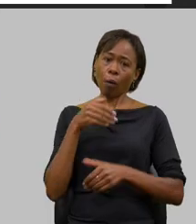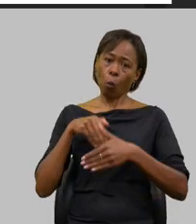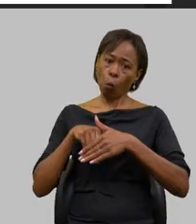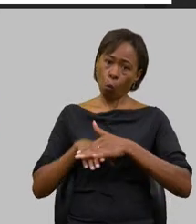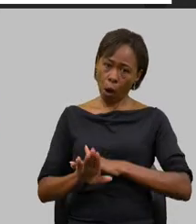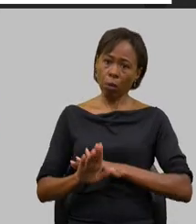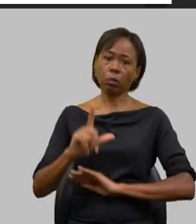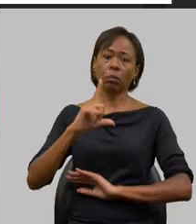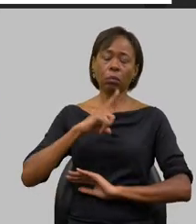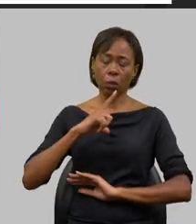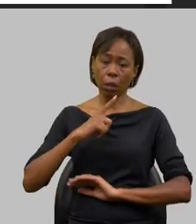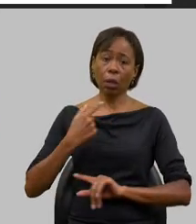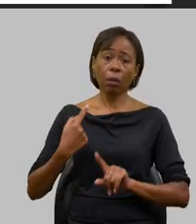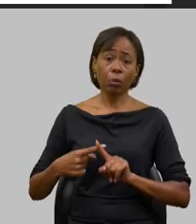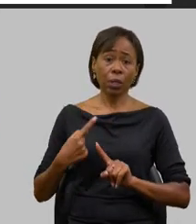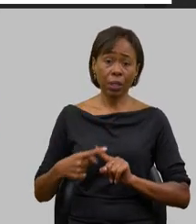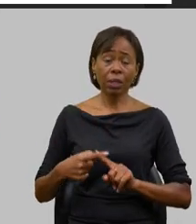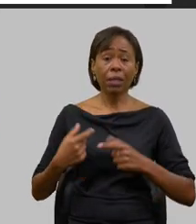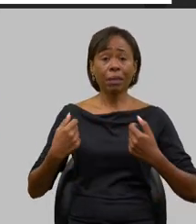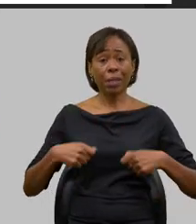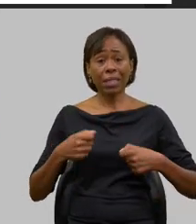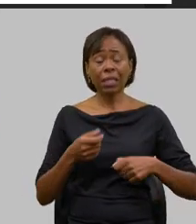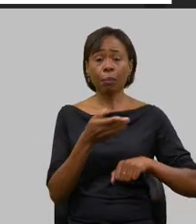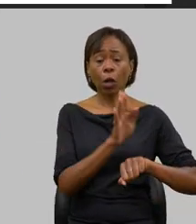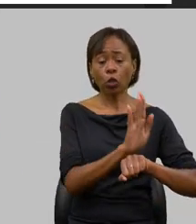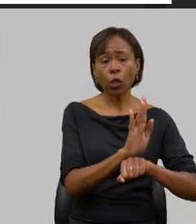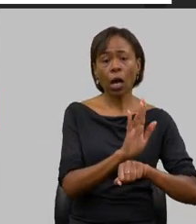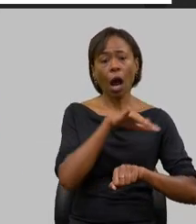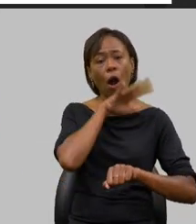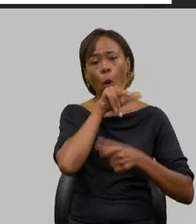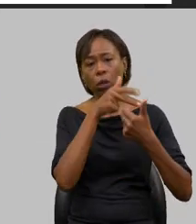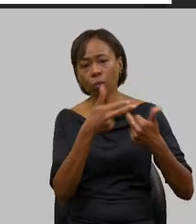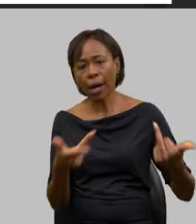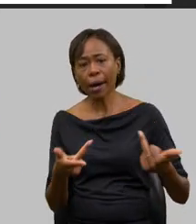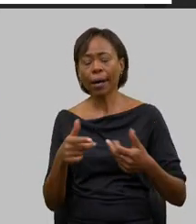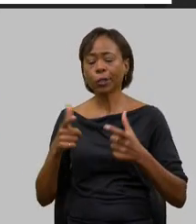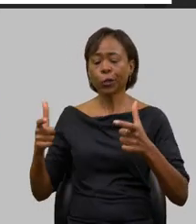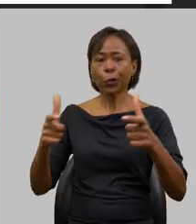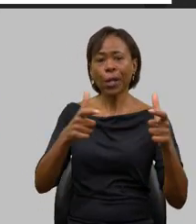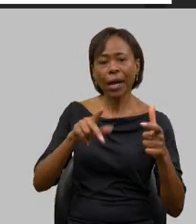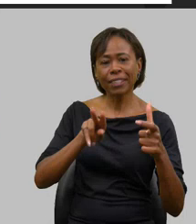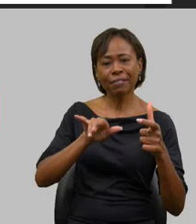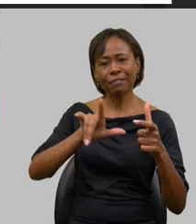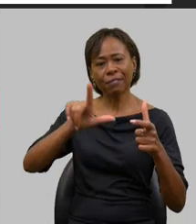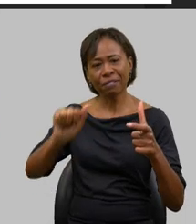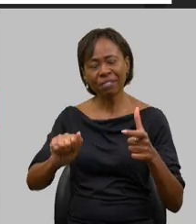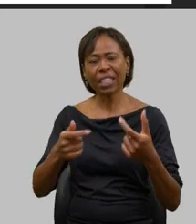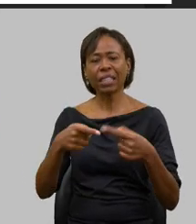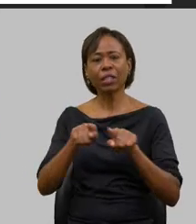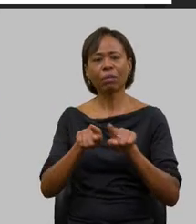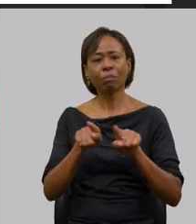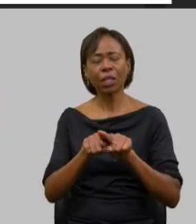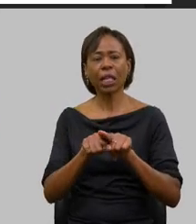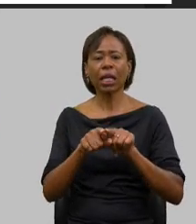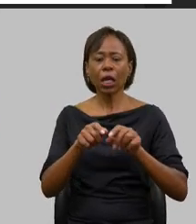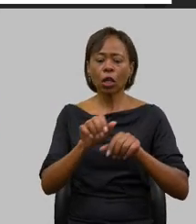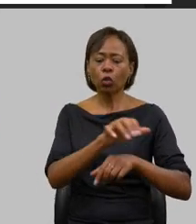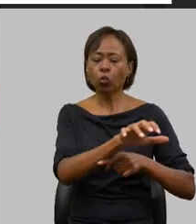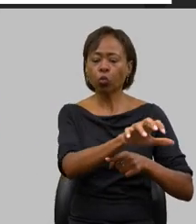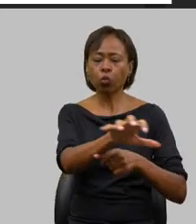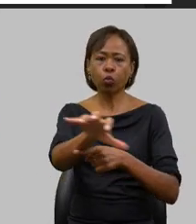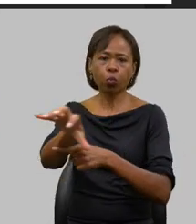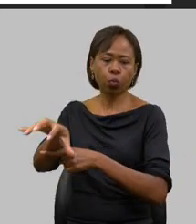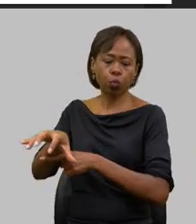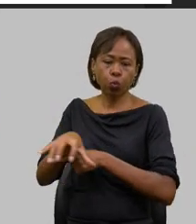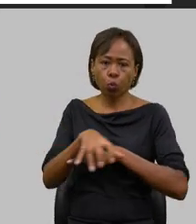água para dessedentação animal para abastecer as agrovilas água para por exemplo pequenos projetos de irrigação para poder perenizar